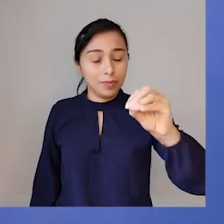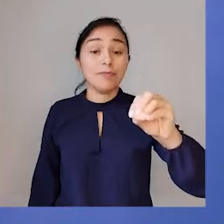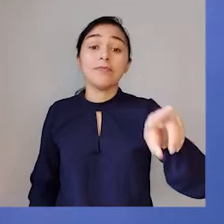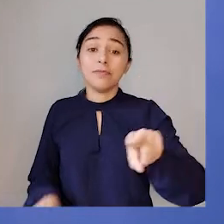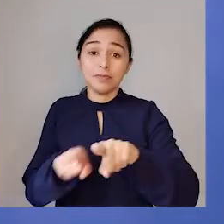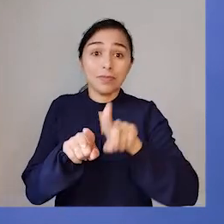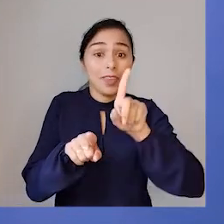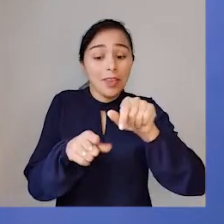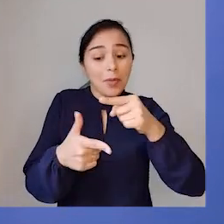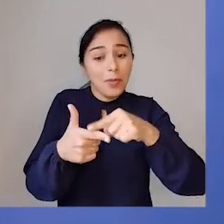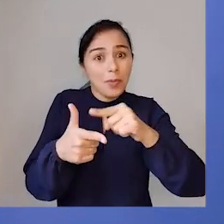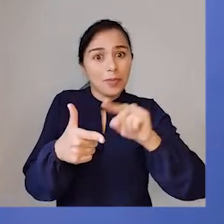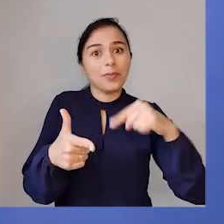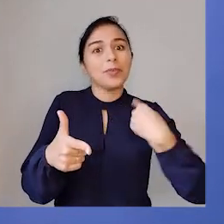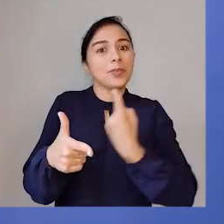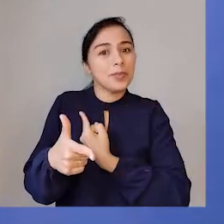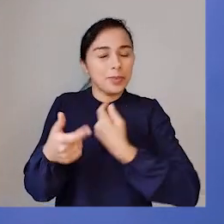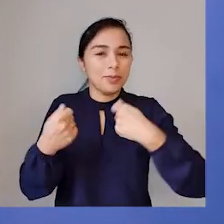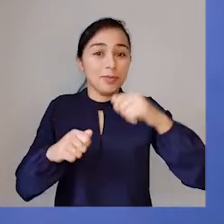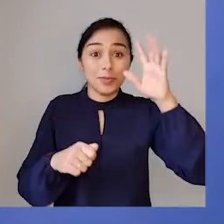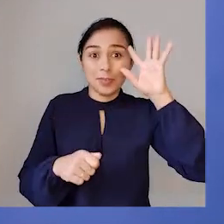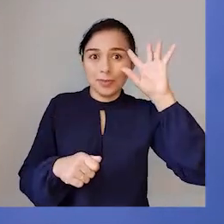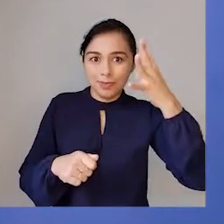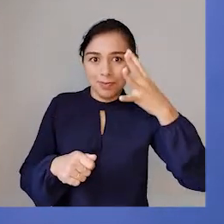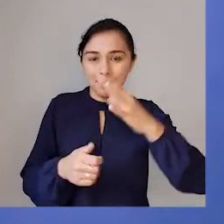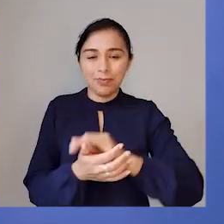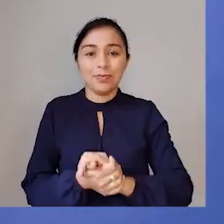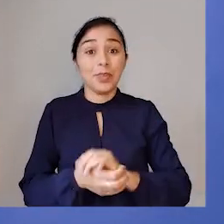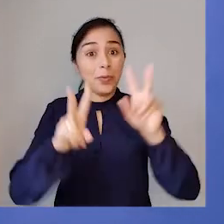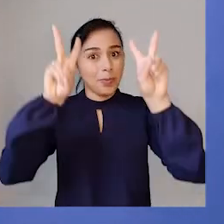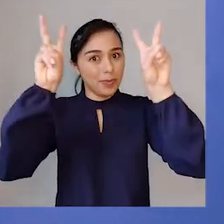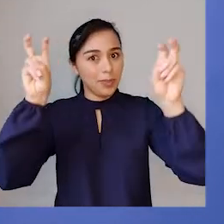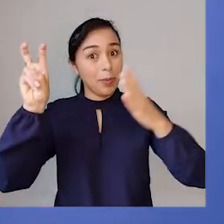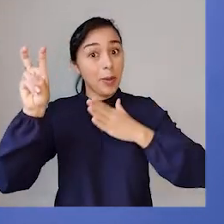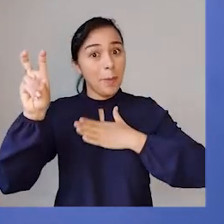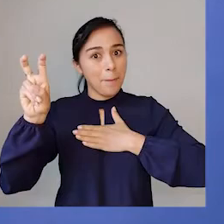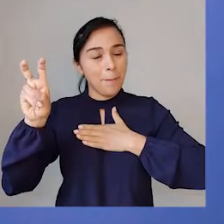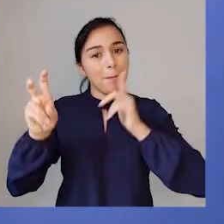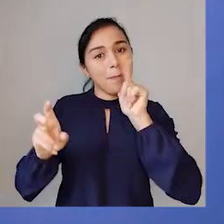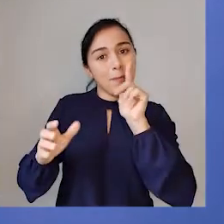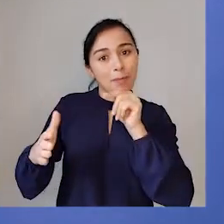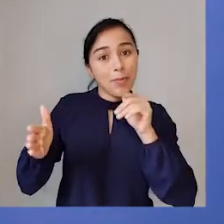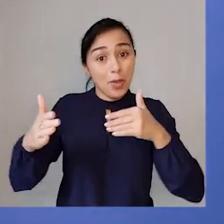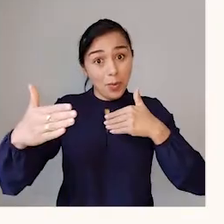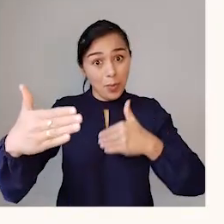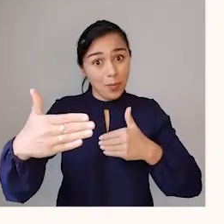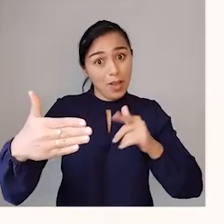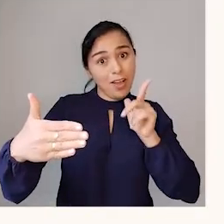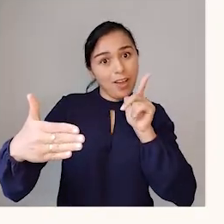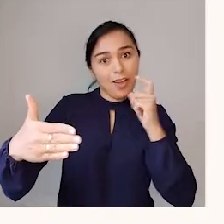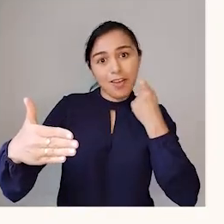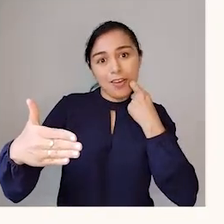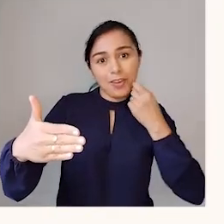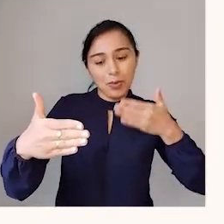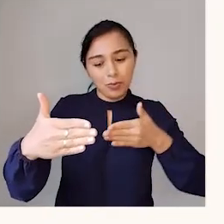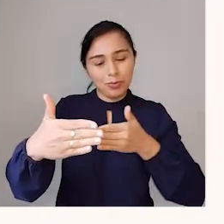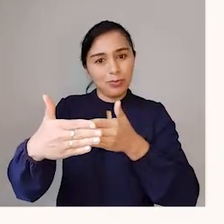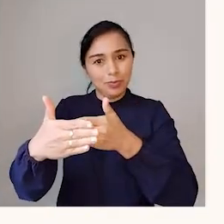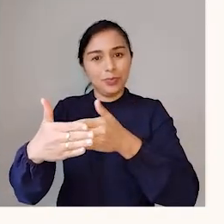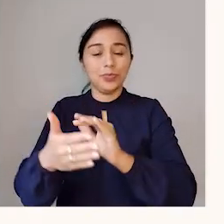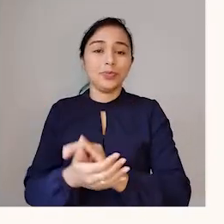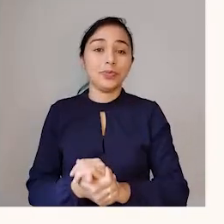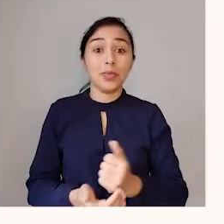nossa ajuda para resolver, ele se chama Meio Aquário. Vamos lá? Diz o seguinte. No aquário que